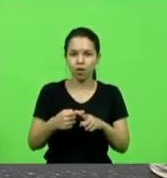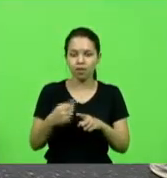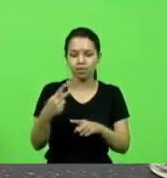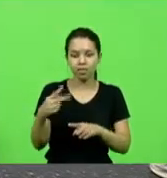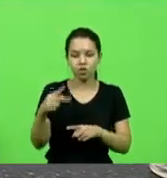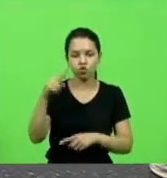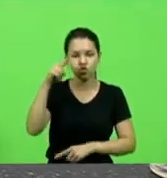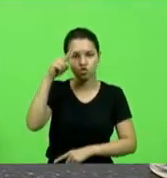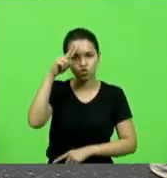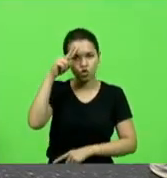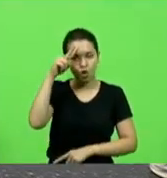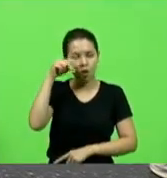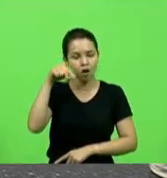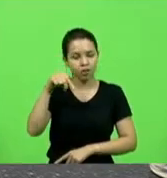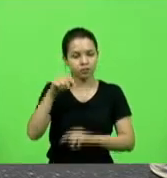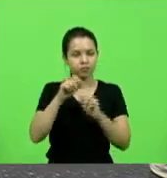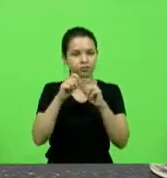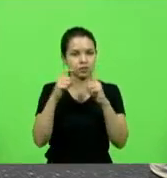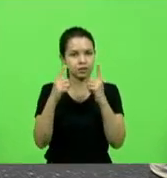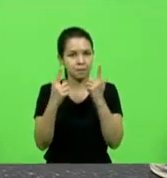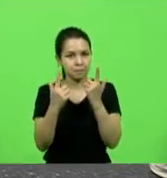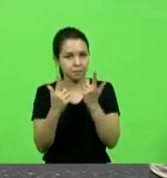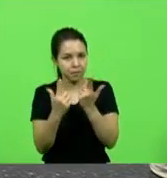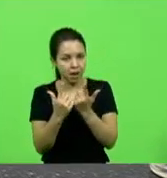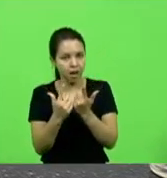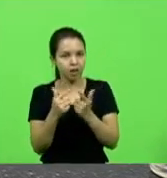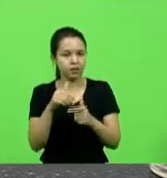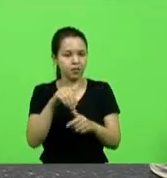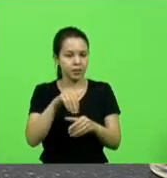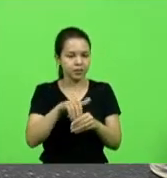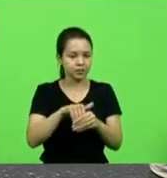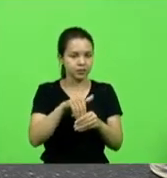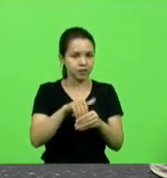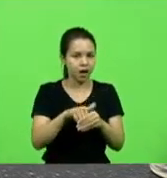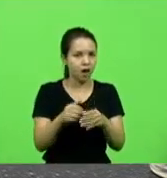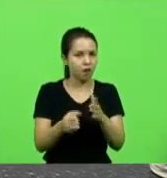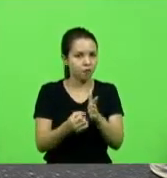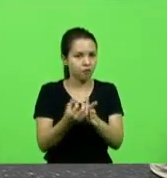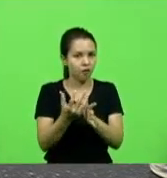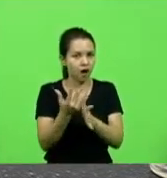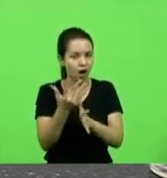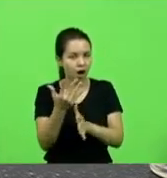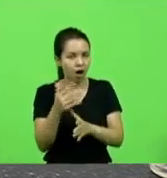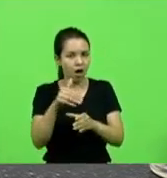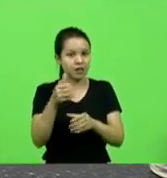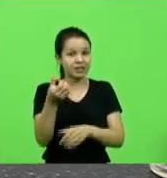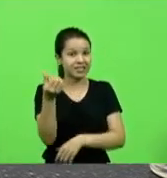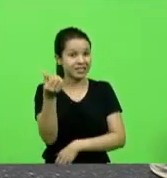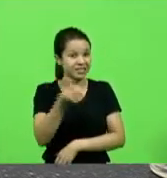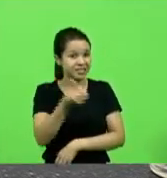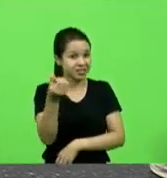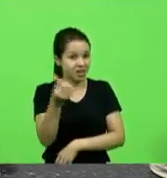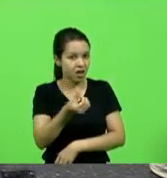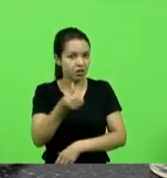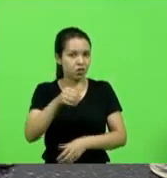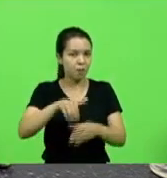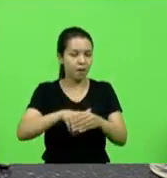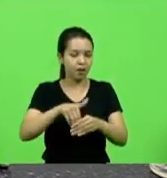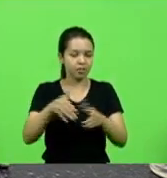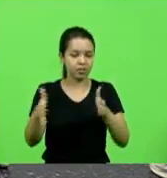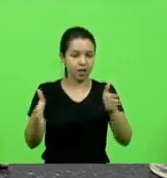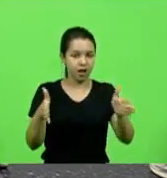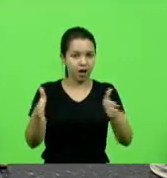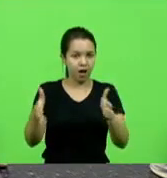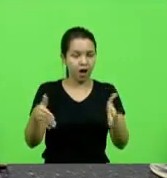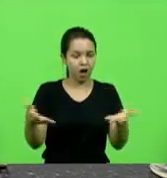assembleia pelos tantos mandatos sexto mandato que exerce nesse momento tem